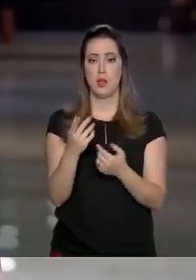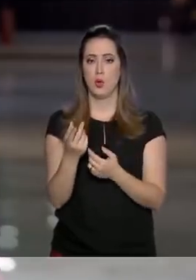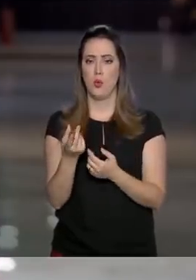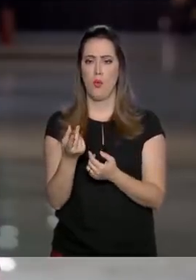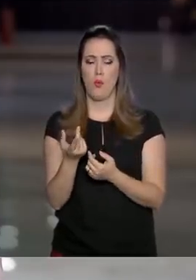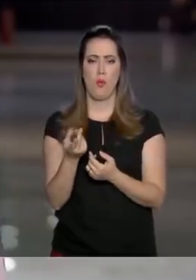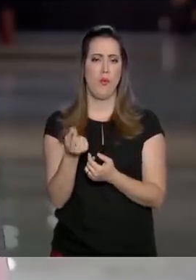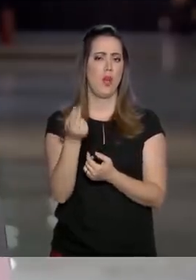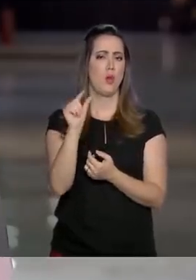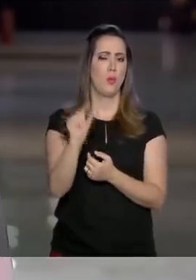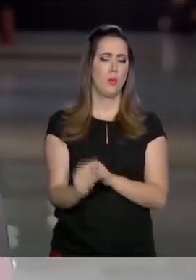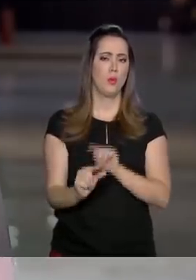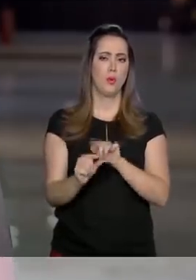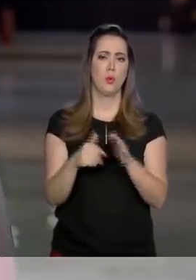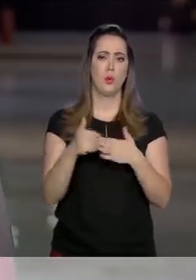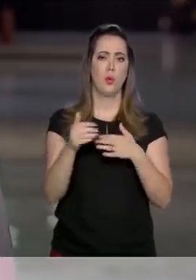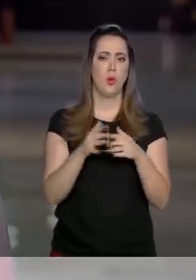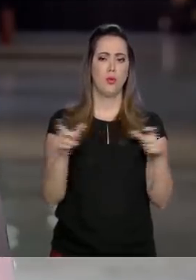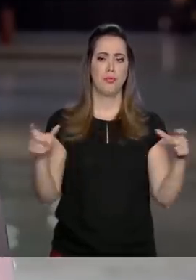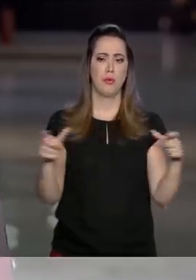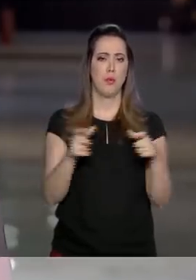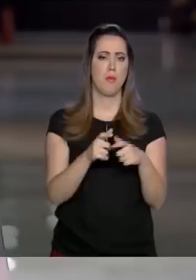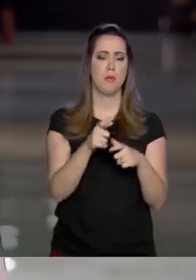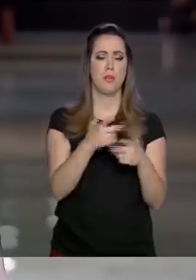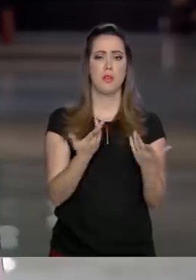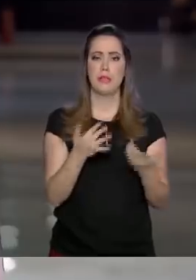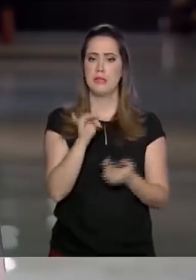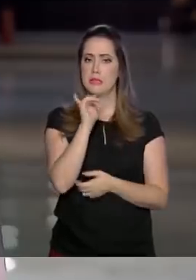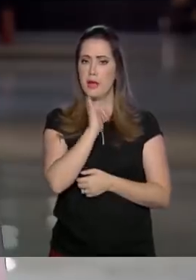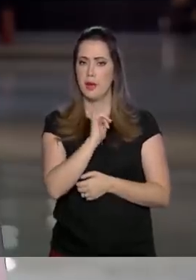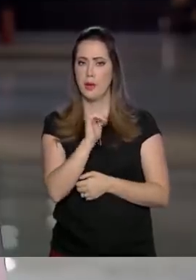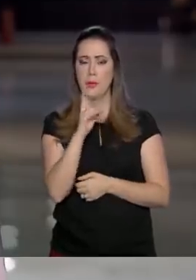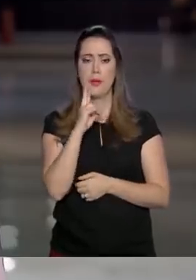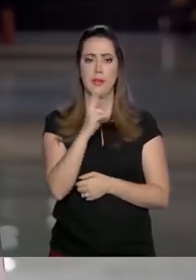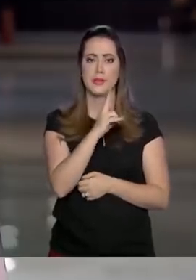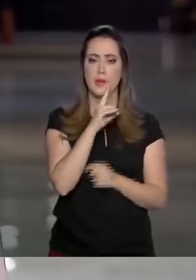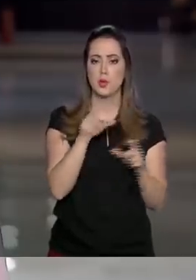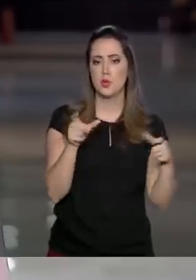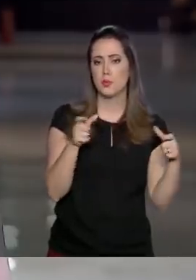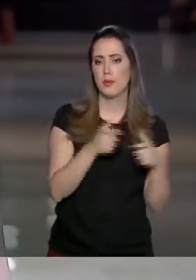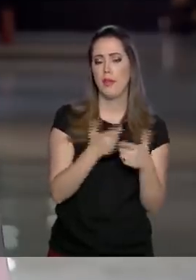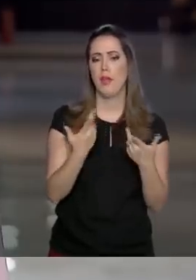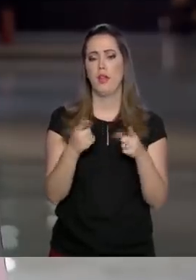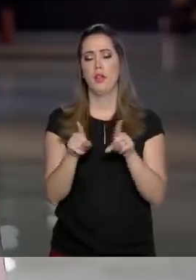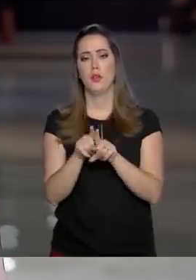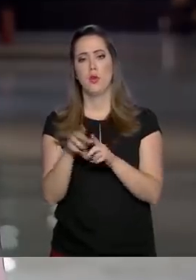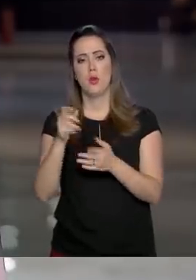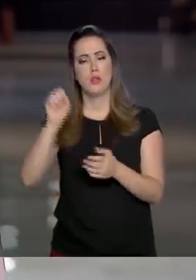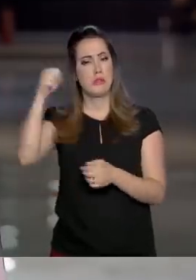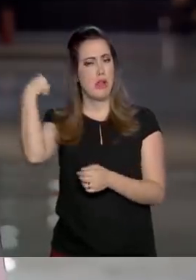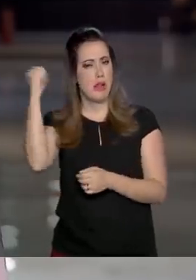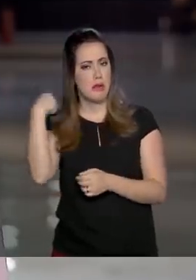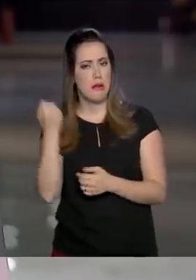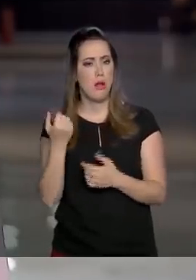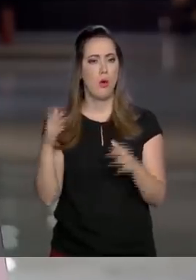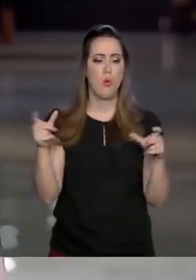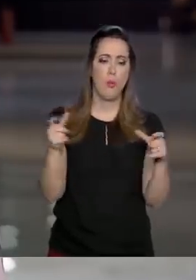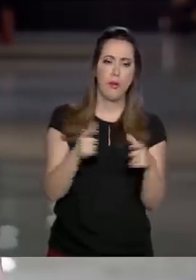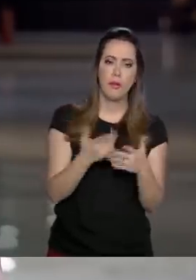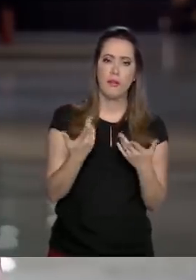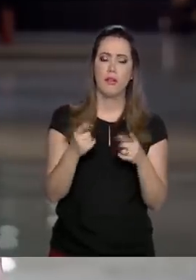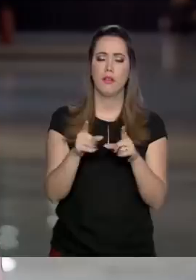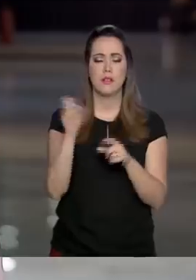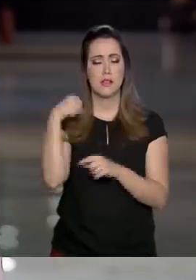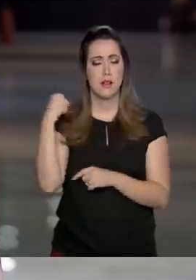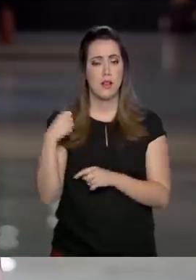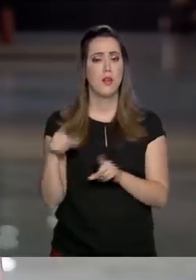independentemente do tamanho. Ou seja, pequenos restaurantes, salões de beleza e costureiras, por exemplo, desde